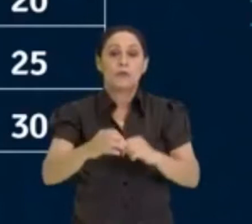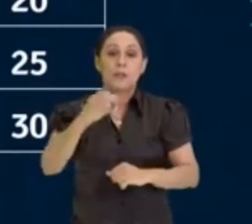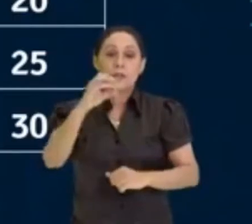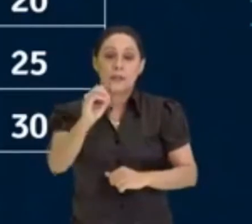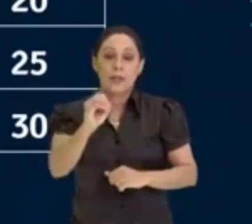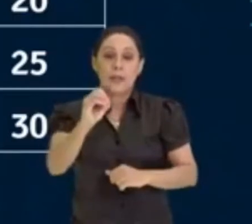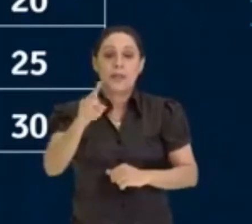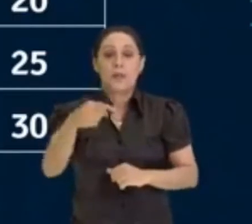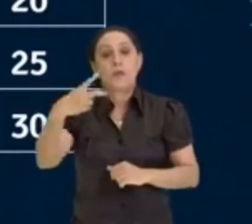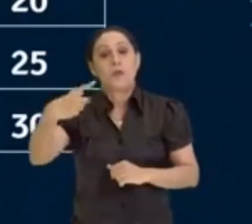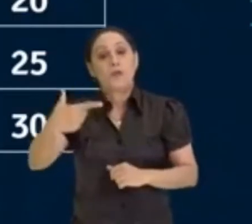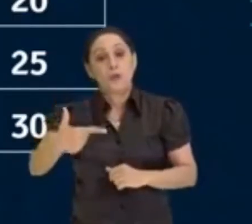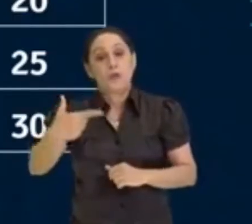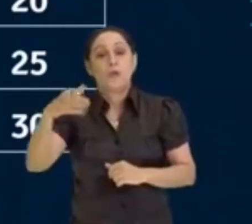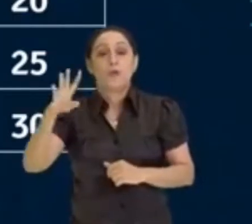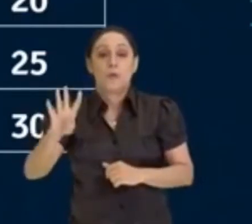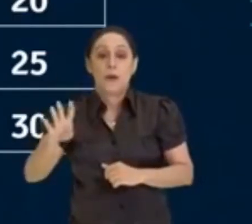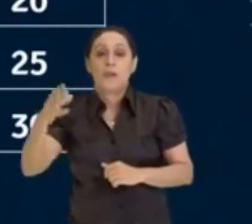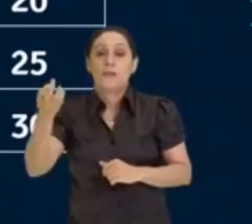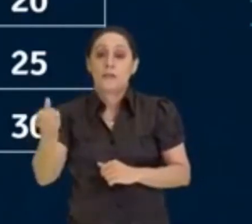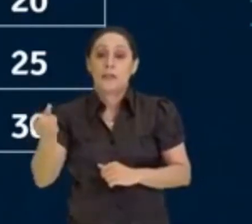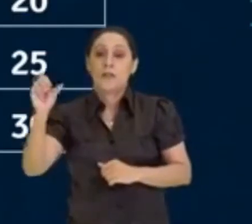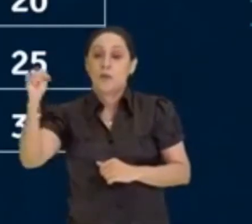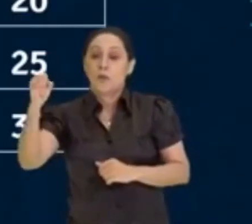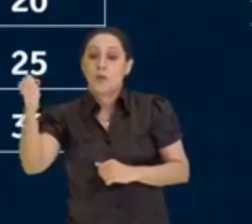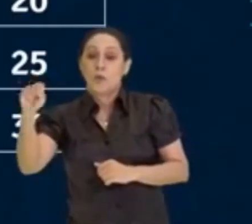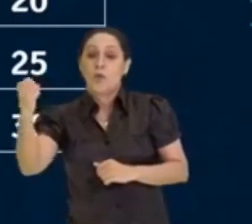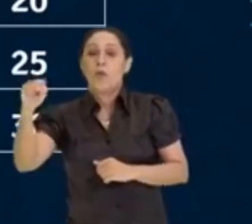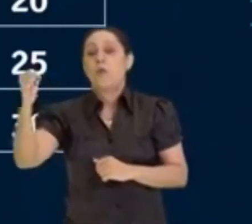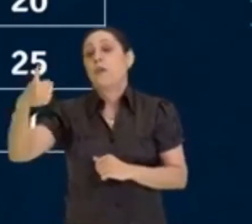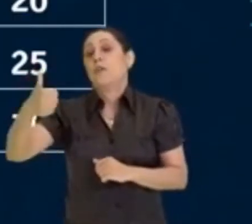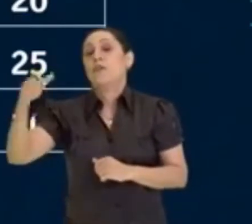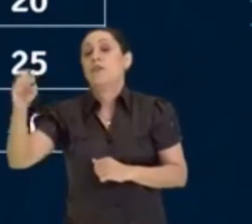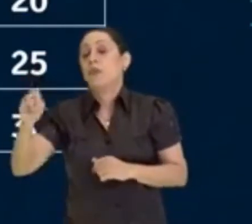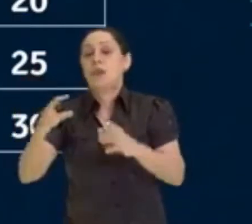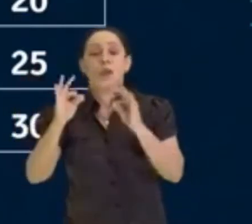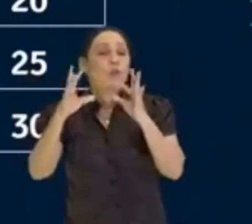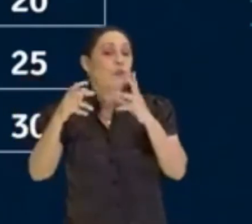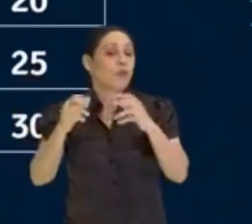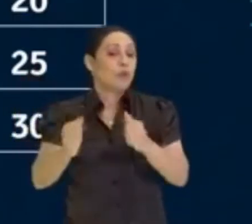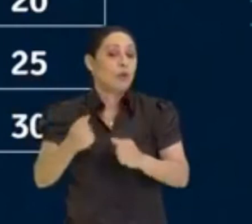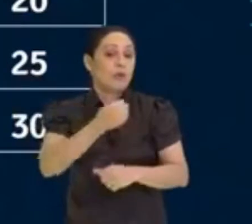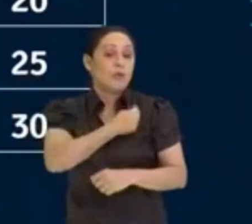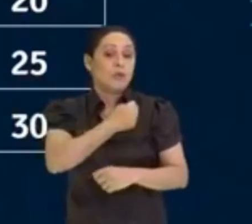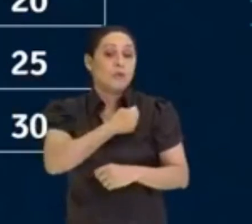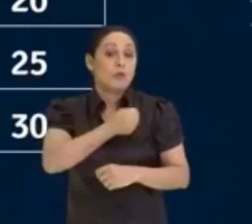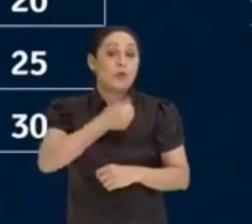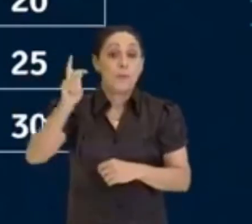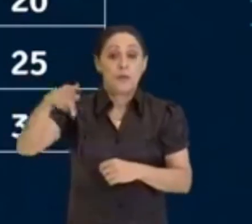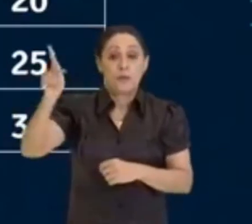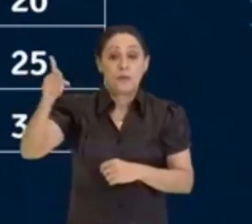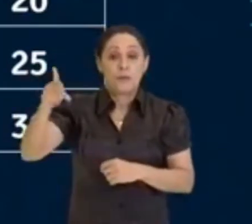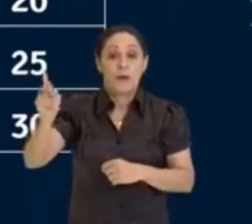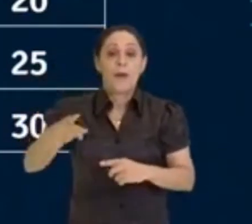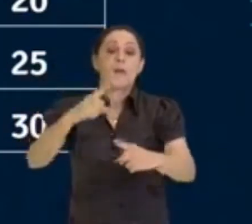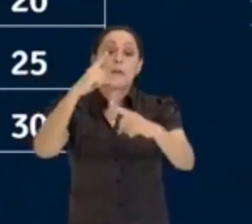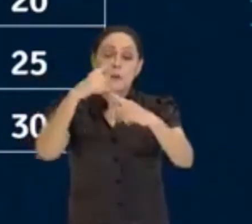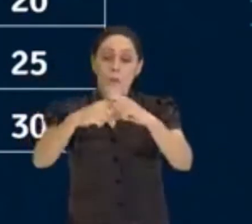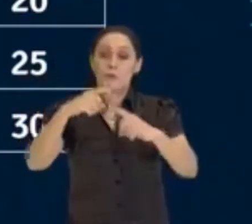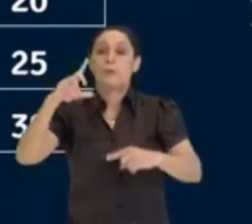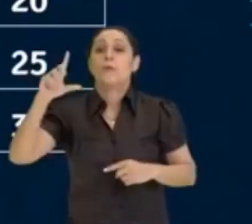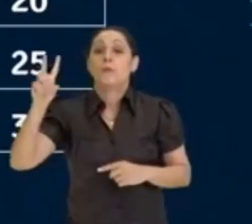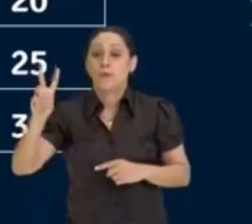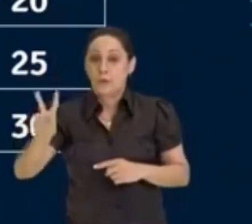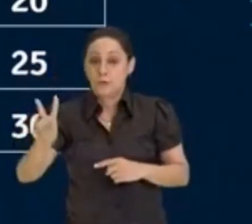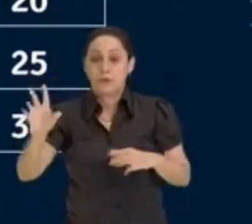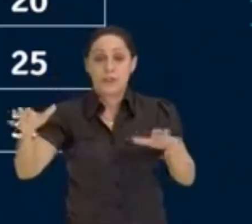4, 6, né? seja, todos os números pares, né? São múltiplos de 2. Aí, o que que tu vai fazer? Você